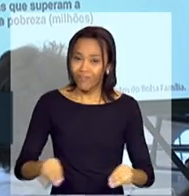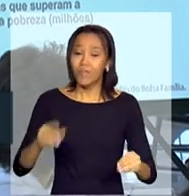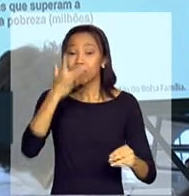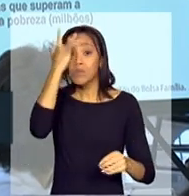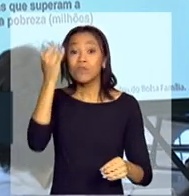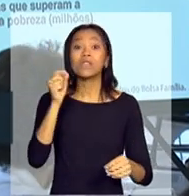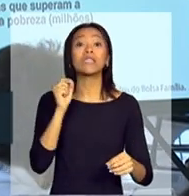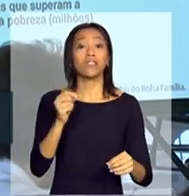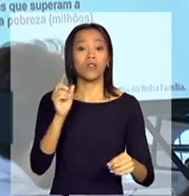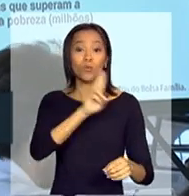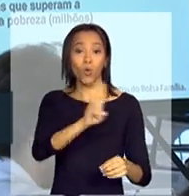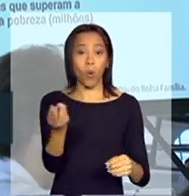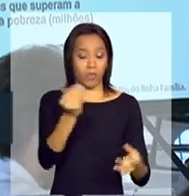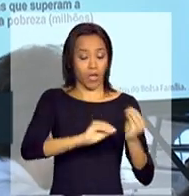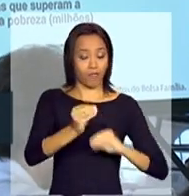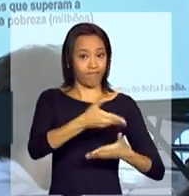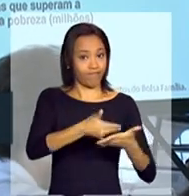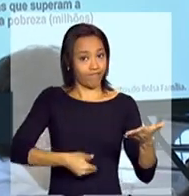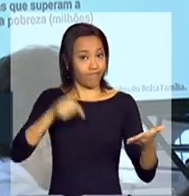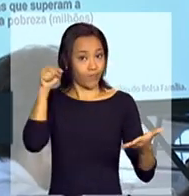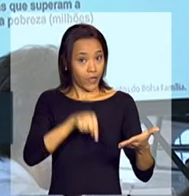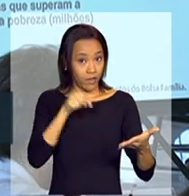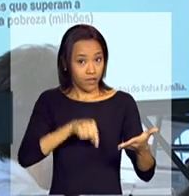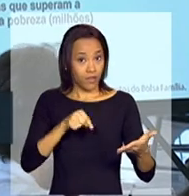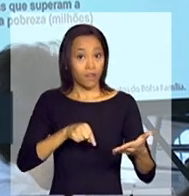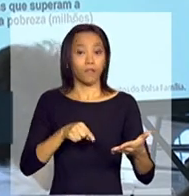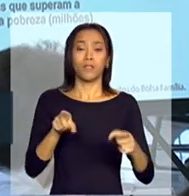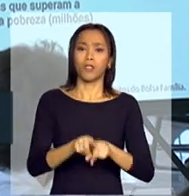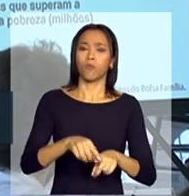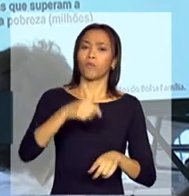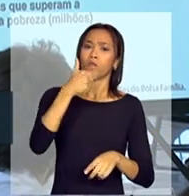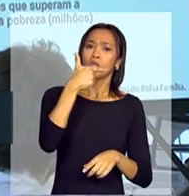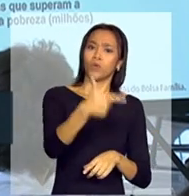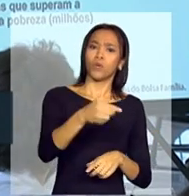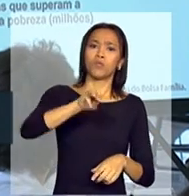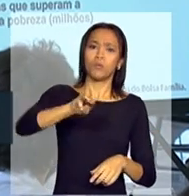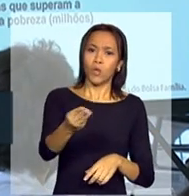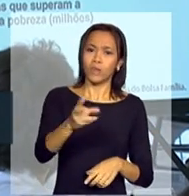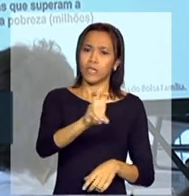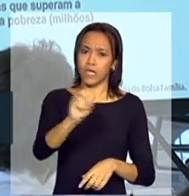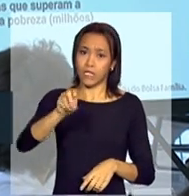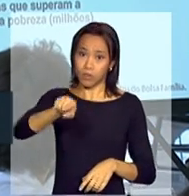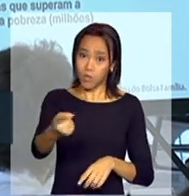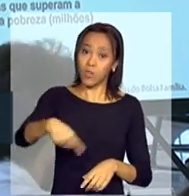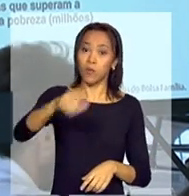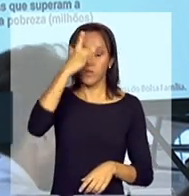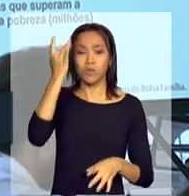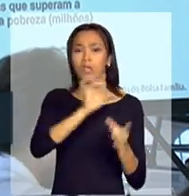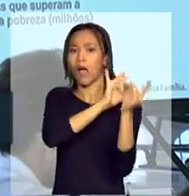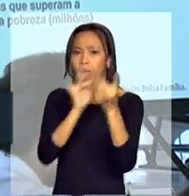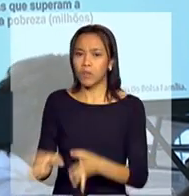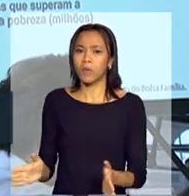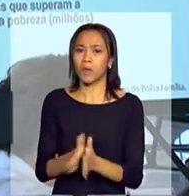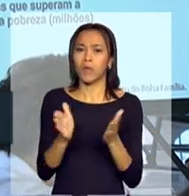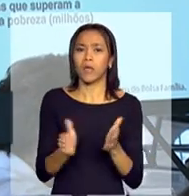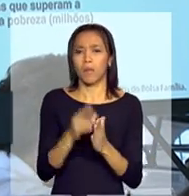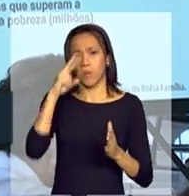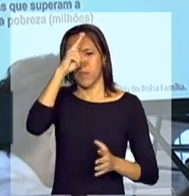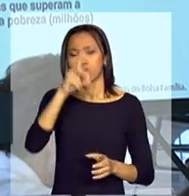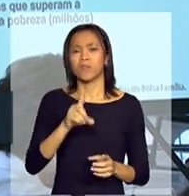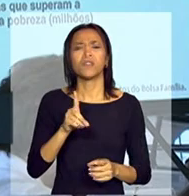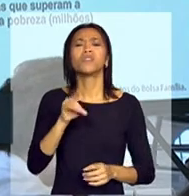Família. Então, esses 2,5 milhões, 2,5 milhões de pessoas saem da extrema pobreza, que é dia que é hoje?